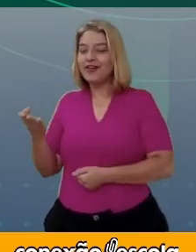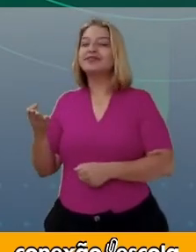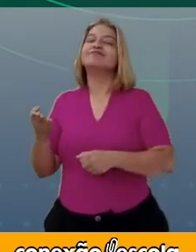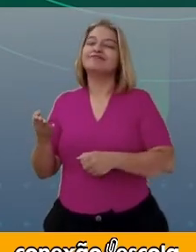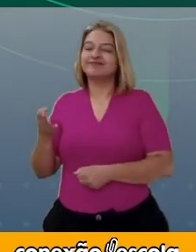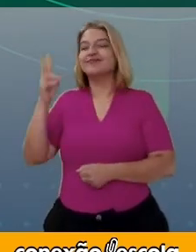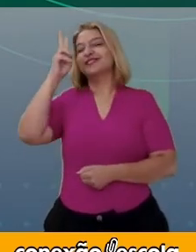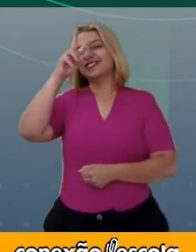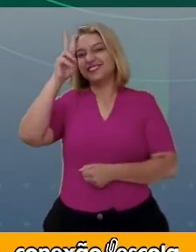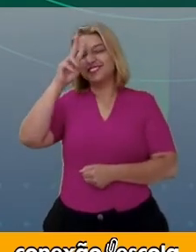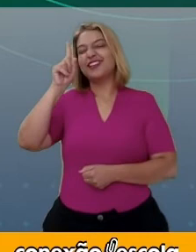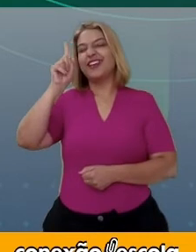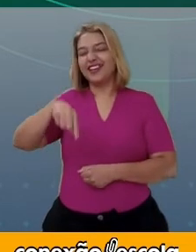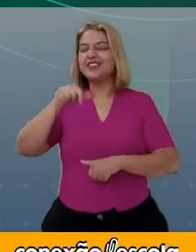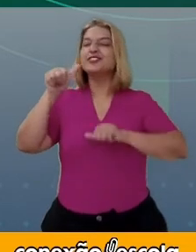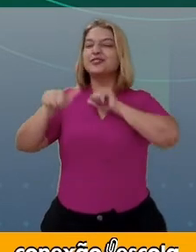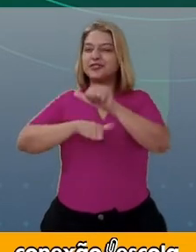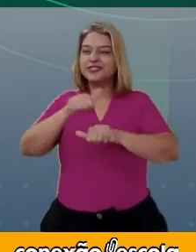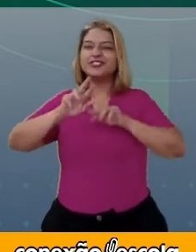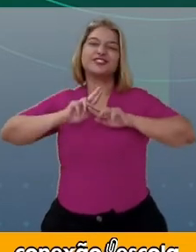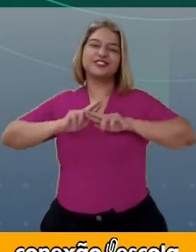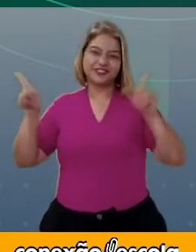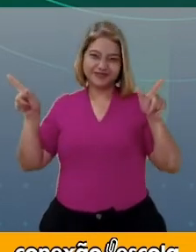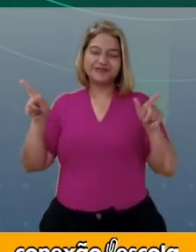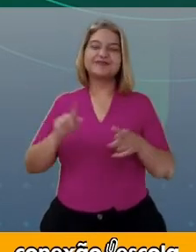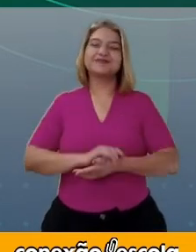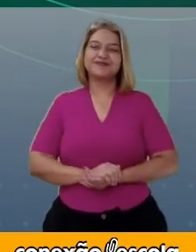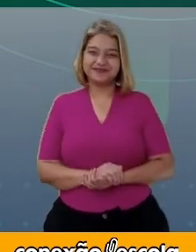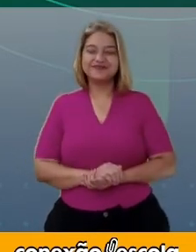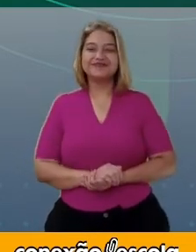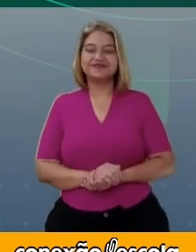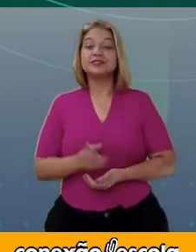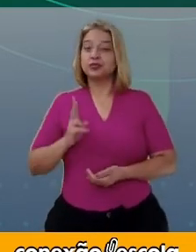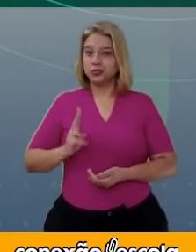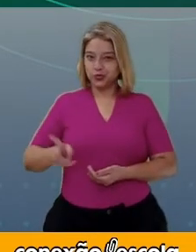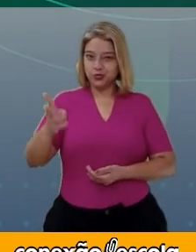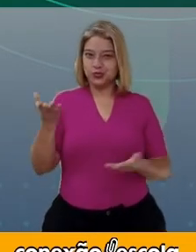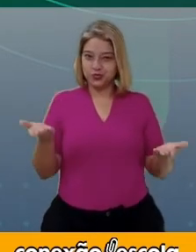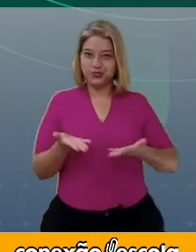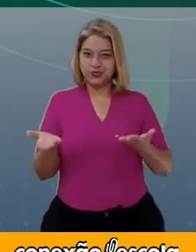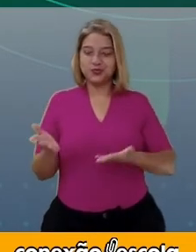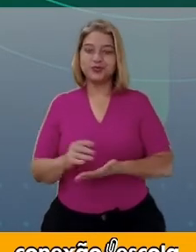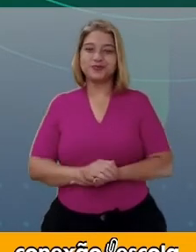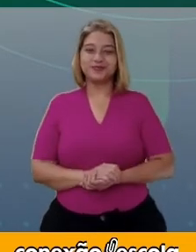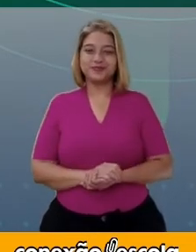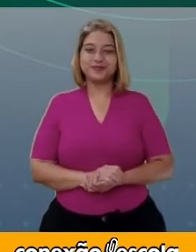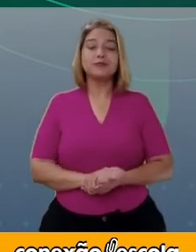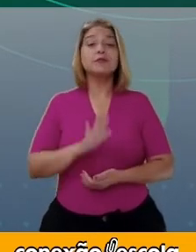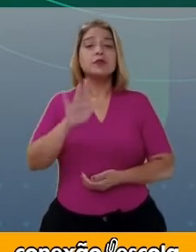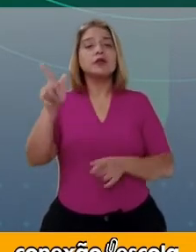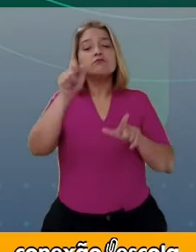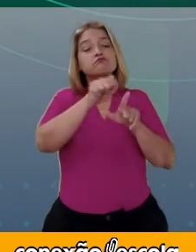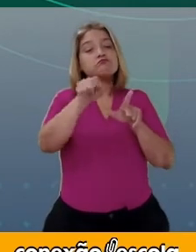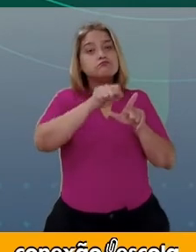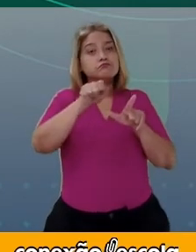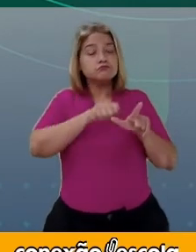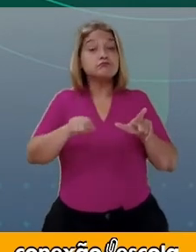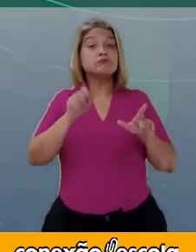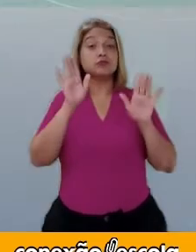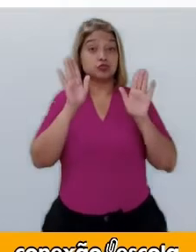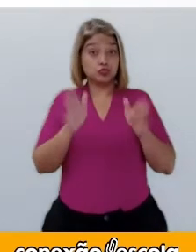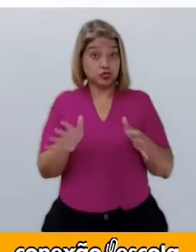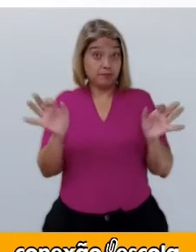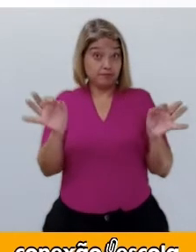bem diferente. Vamos continuar. Após escrever um